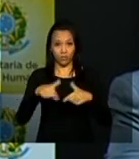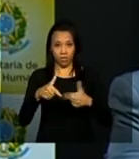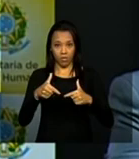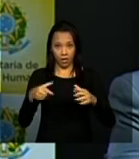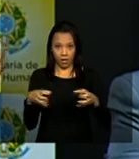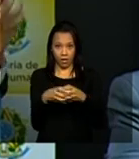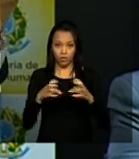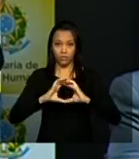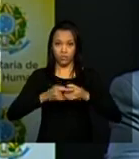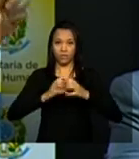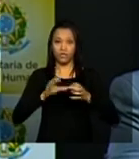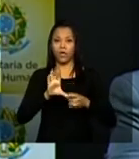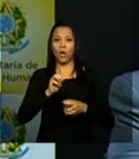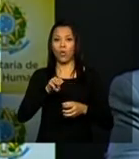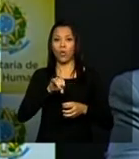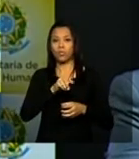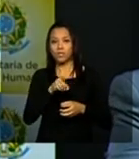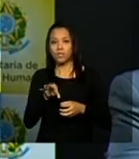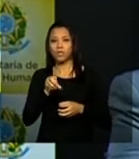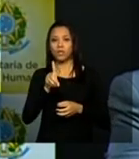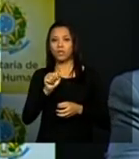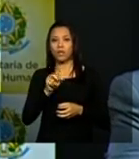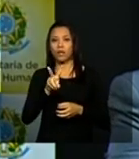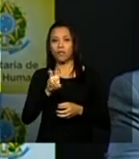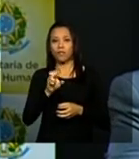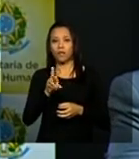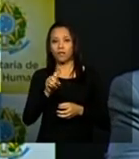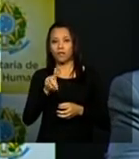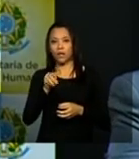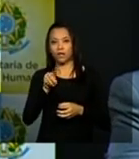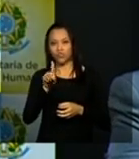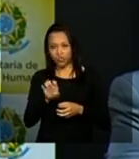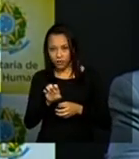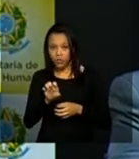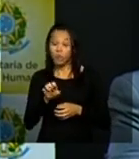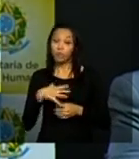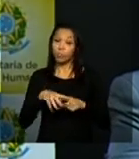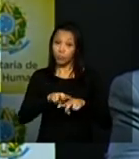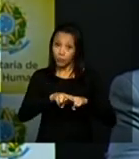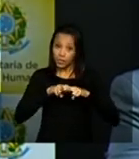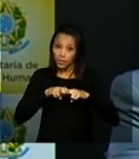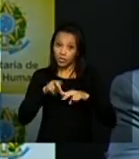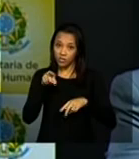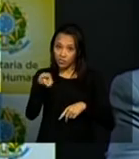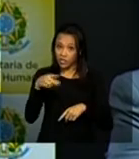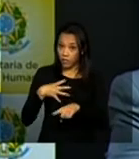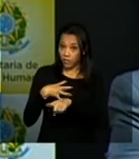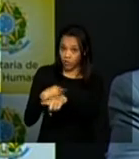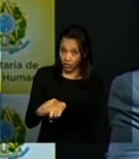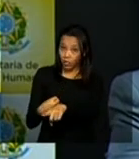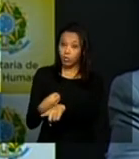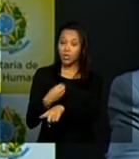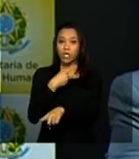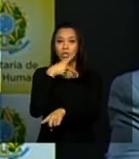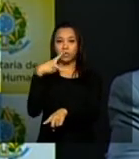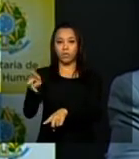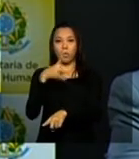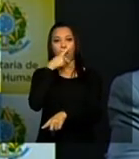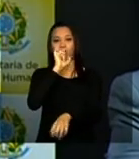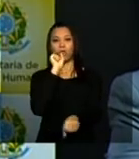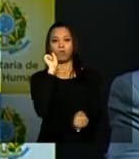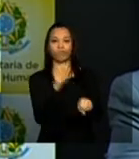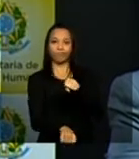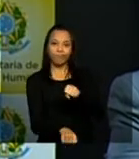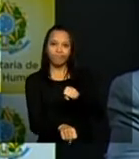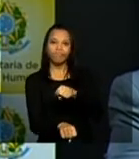e é por isso Ivo que você como filho de um assassinado pela